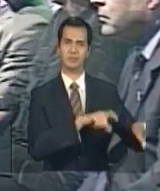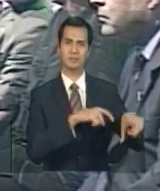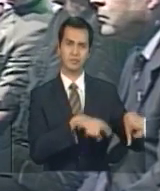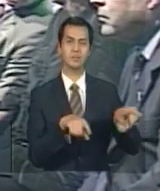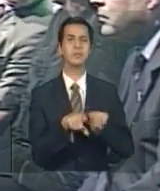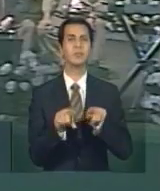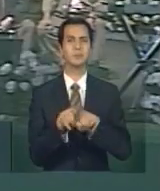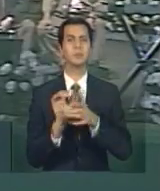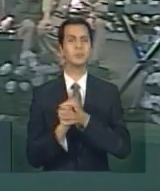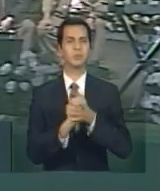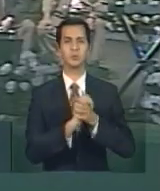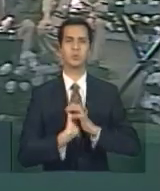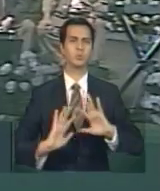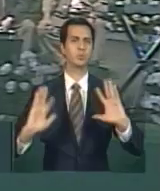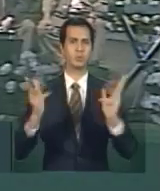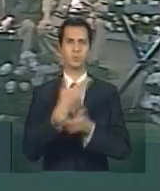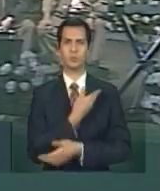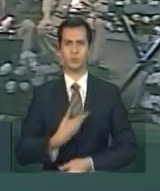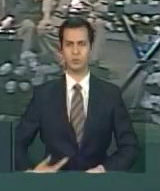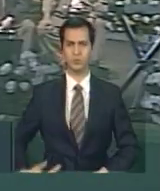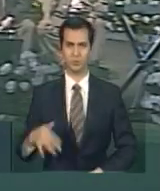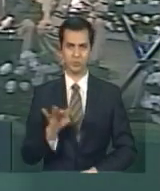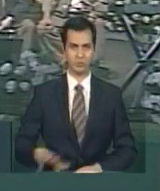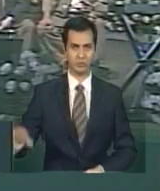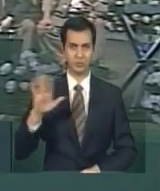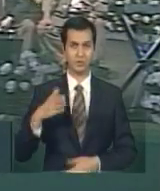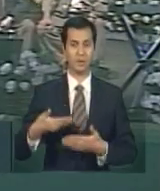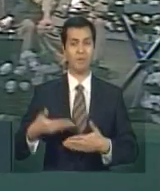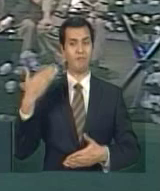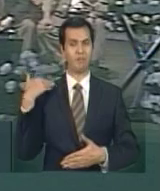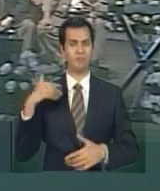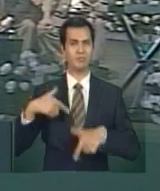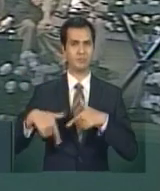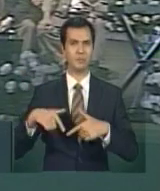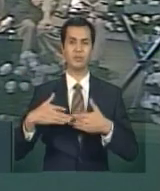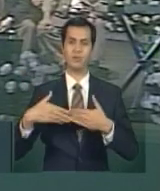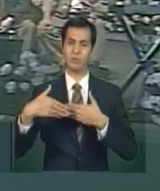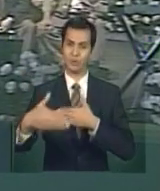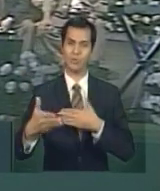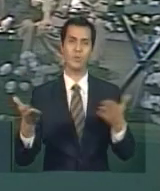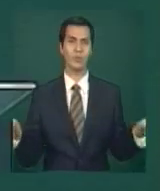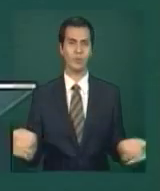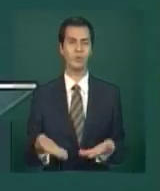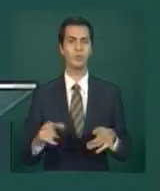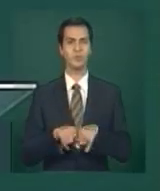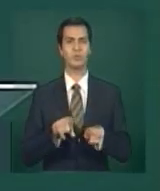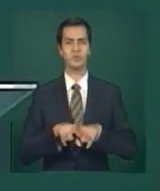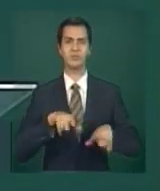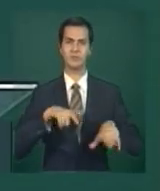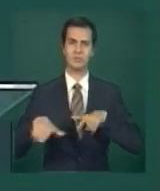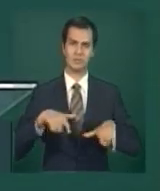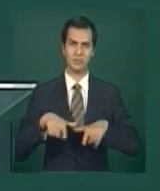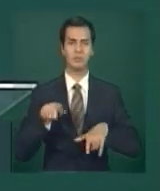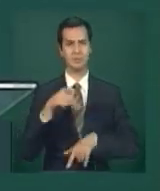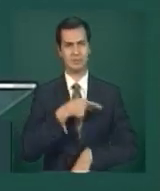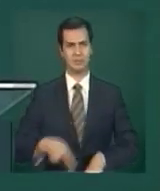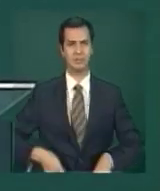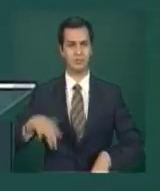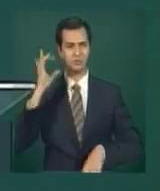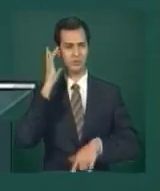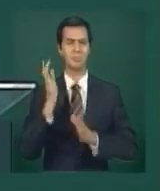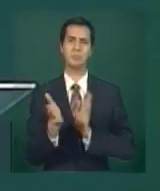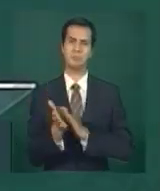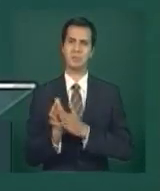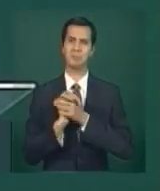e por tudo de ontem, de hoje e do amanhã que a senhora tem feito pelo povo brasileiro. Está de parabéns à